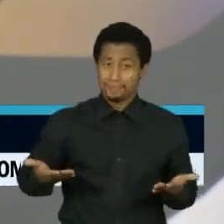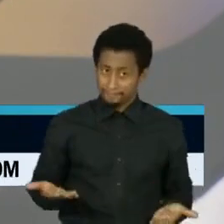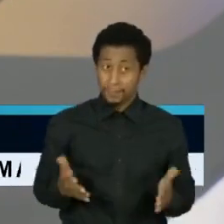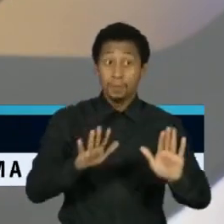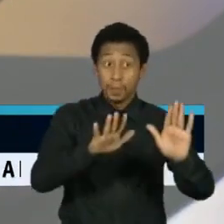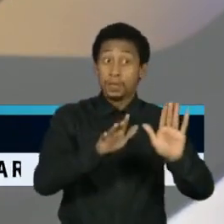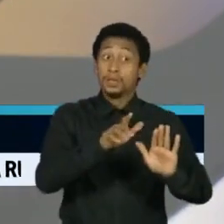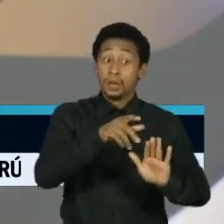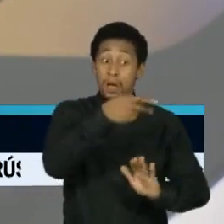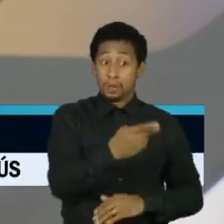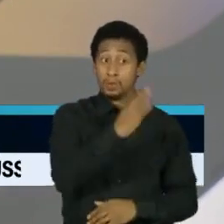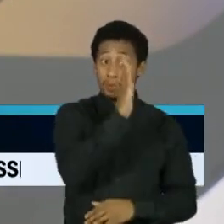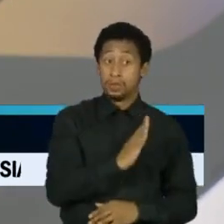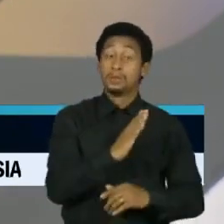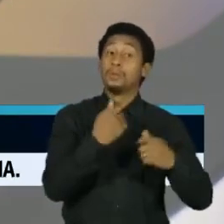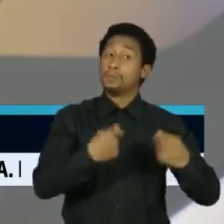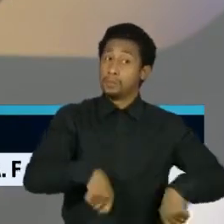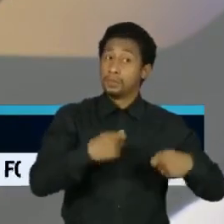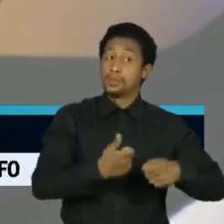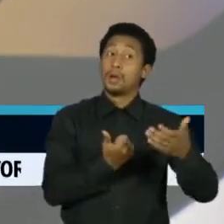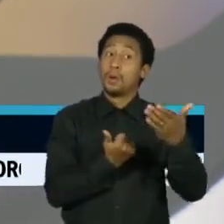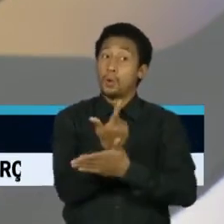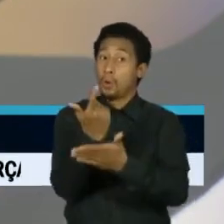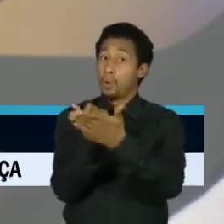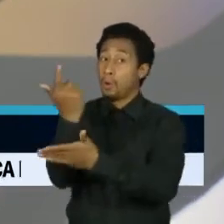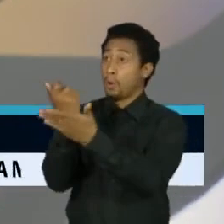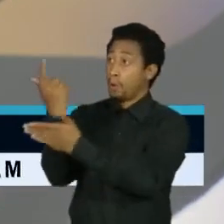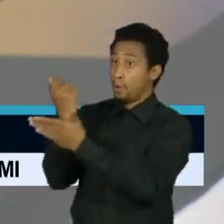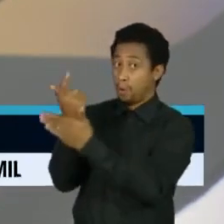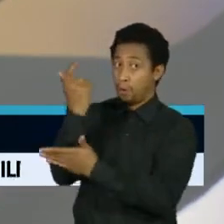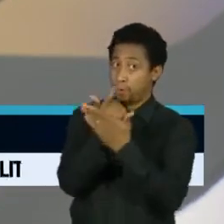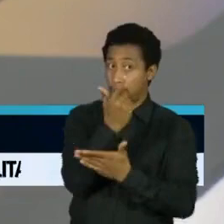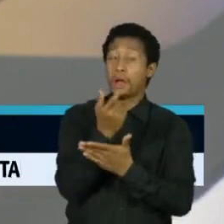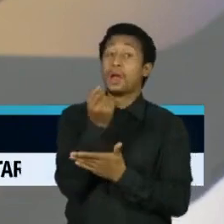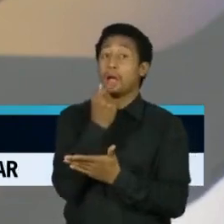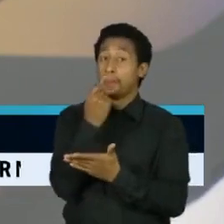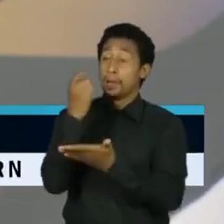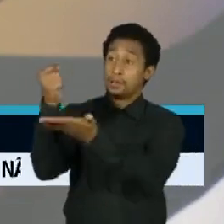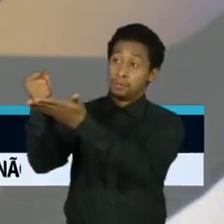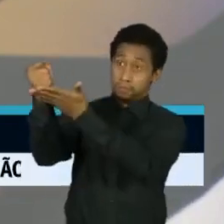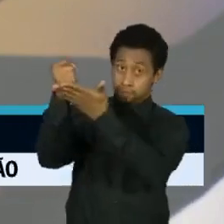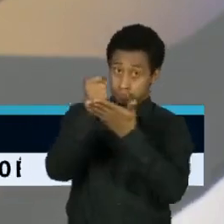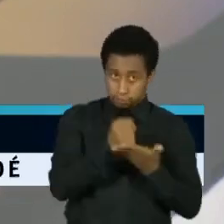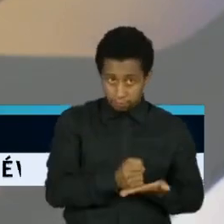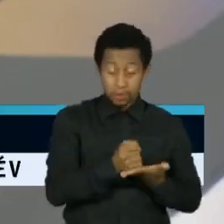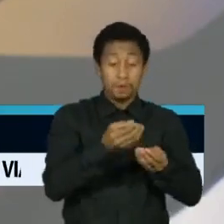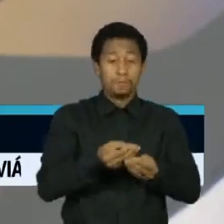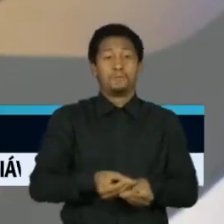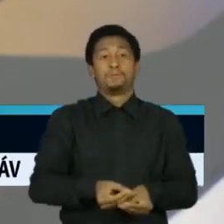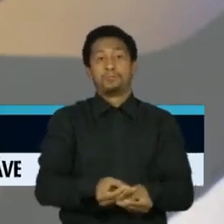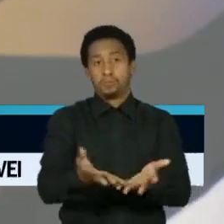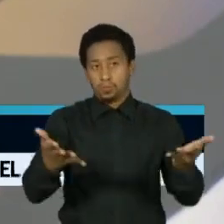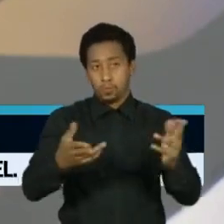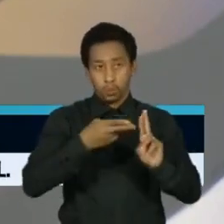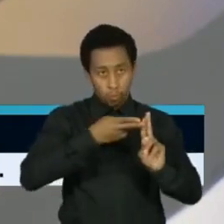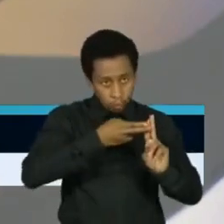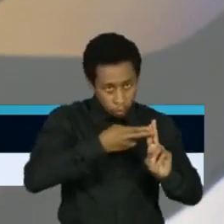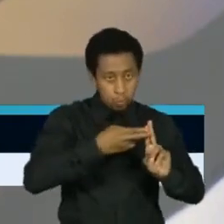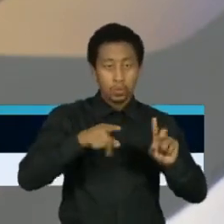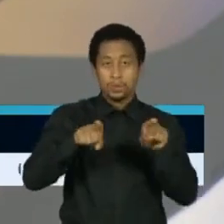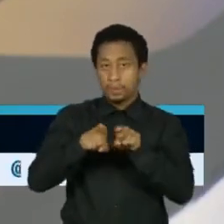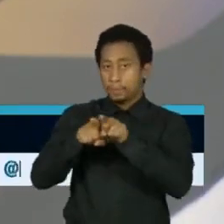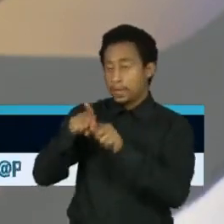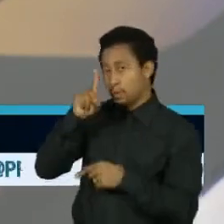Paxlovid, comprar o Monopiravir, para ter à disposição, no SUS e nos hospitais privados, para tratar